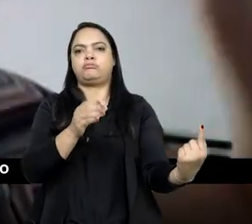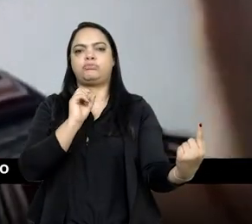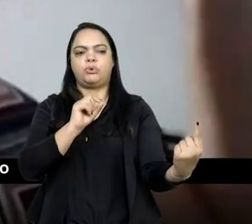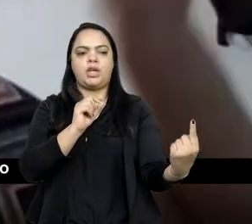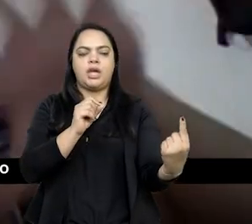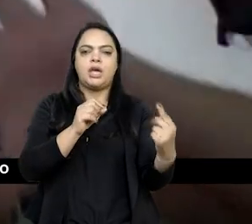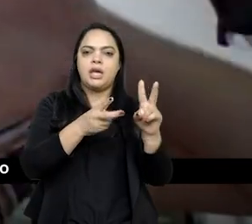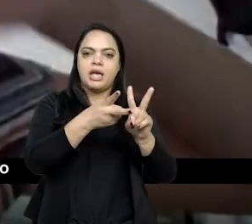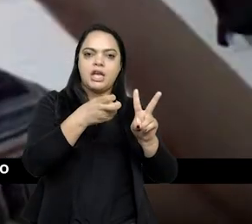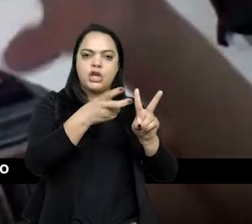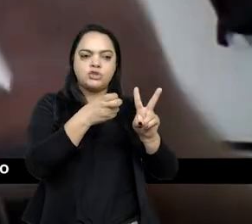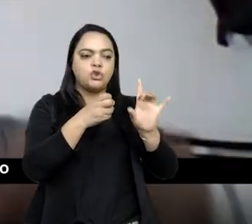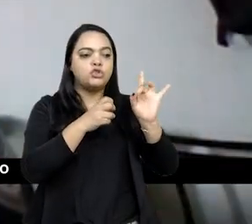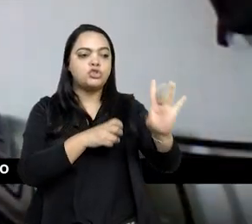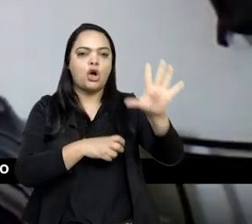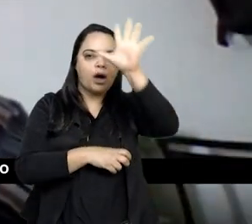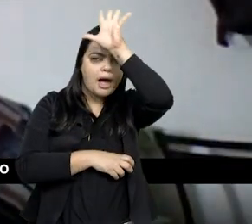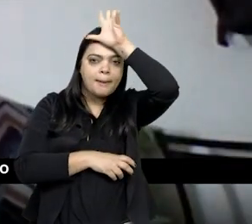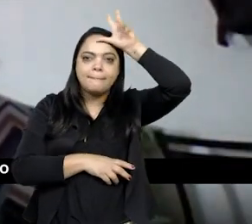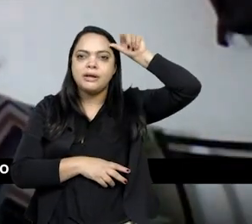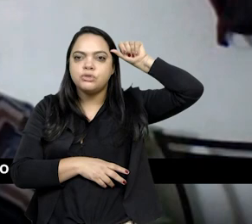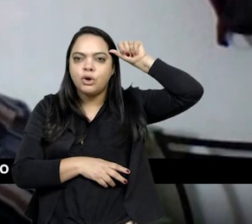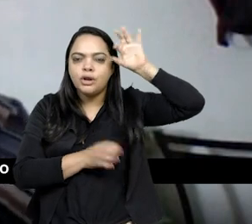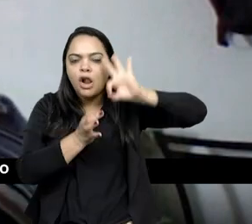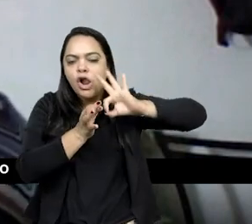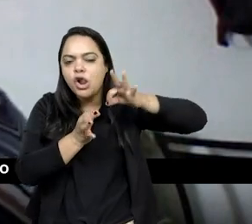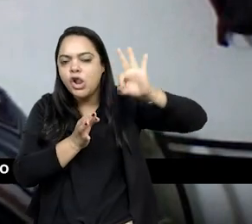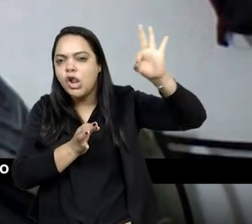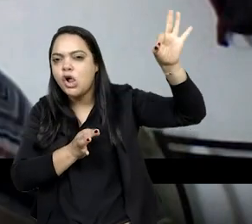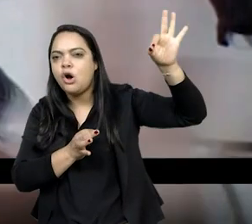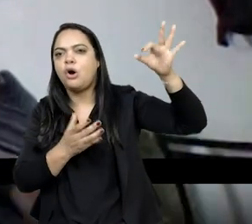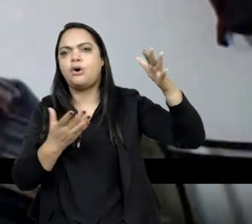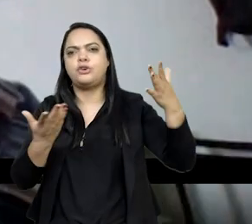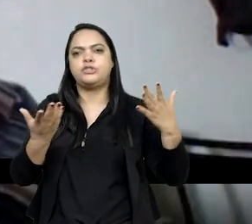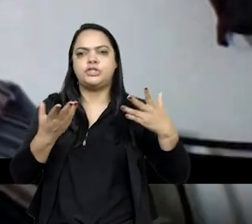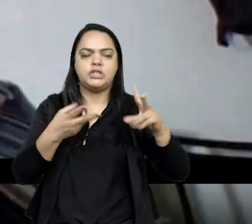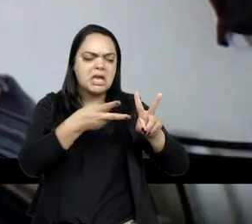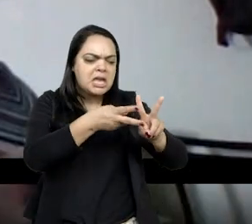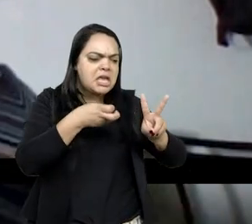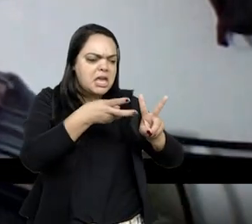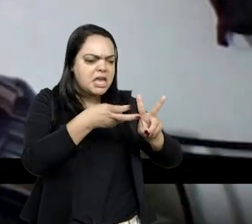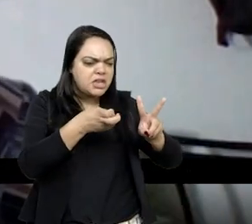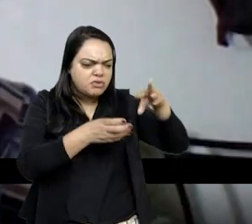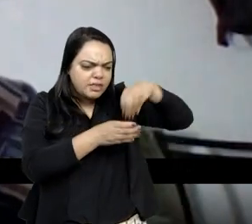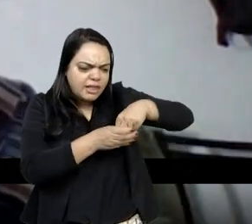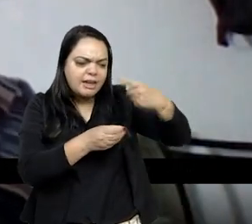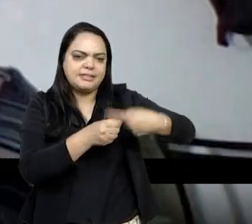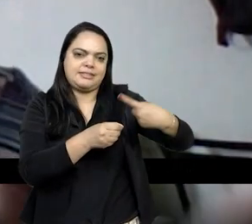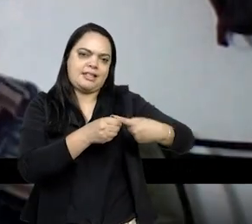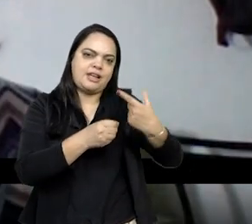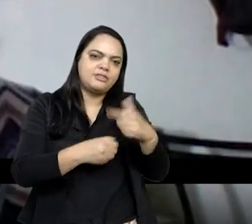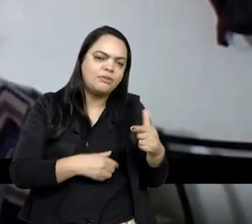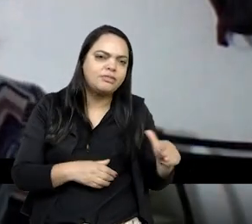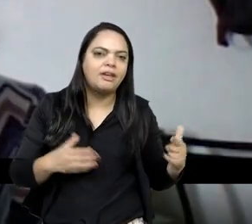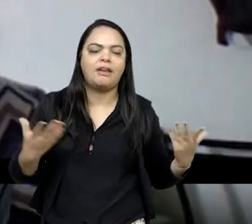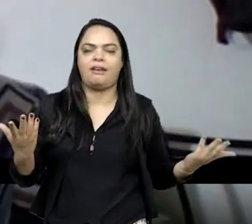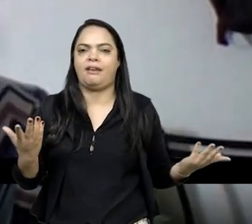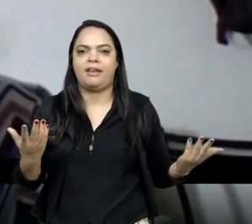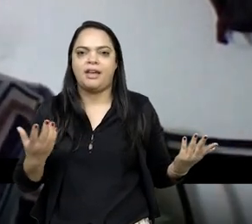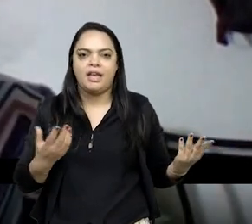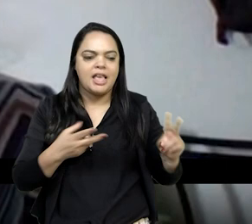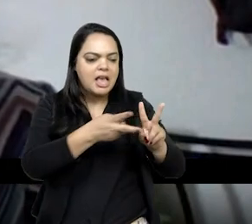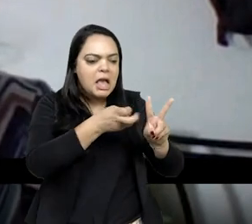na Amazônia, estão longe, né, os indígenas não estão na cidade, eles não ocupam o espaço